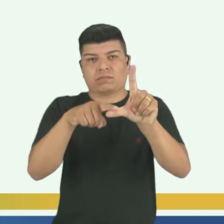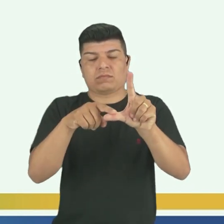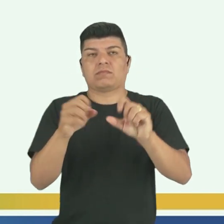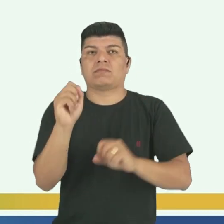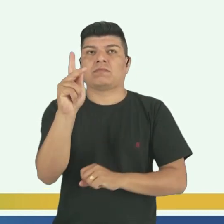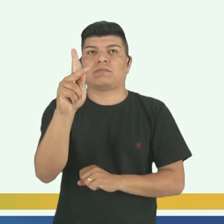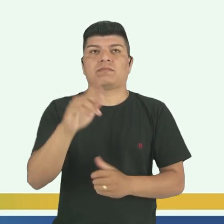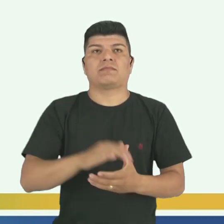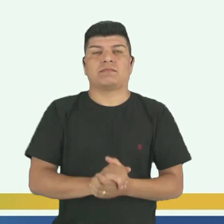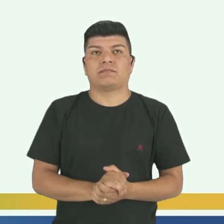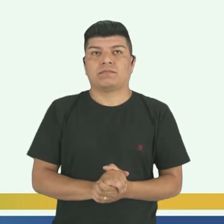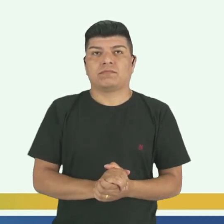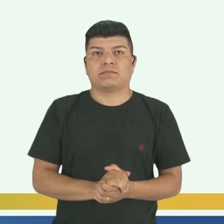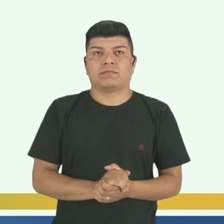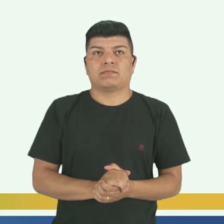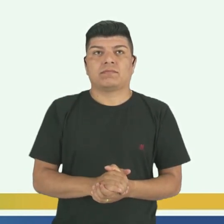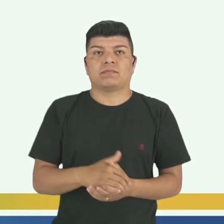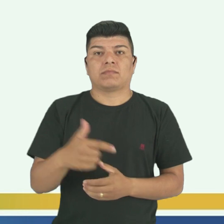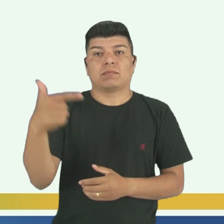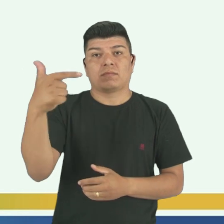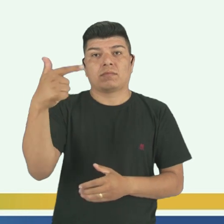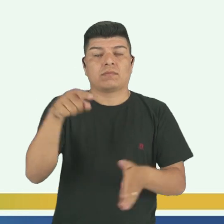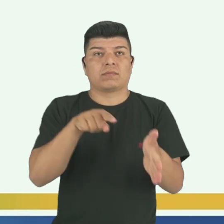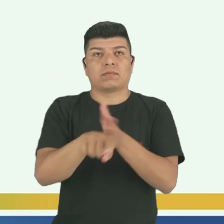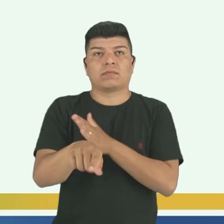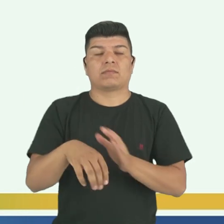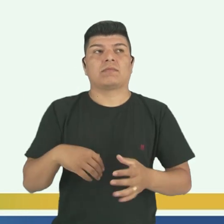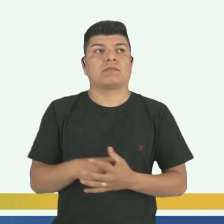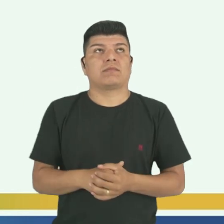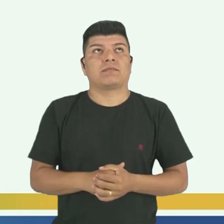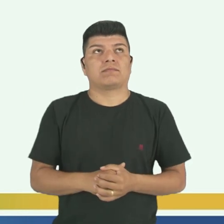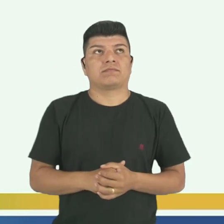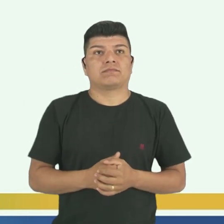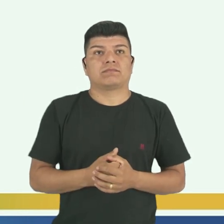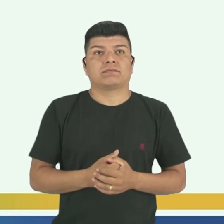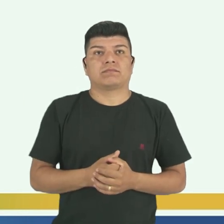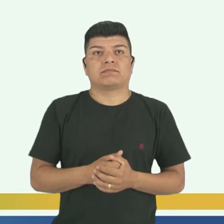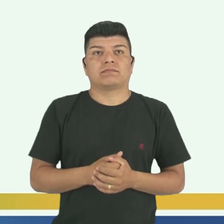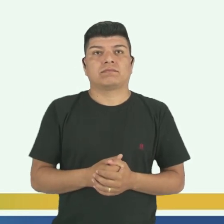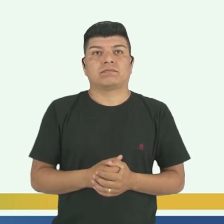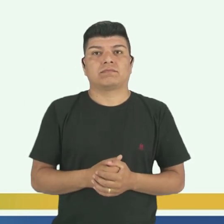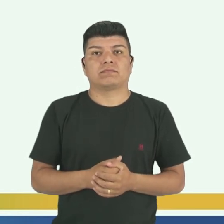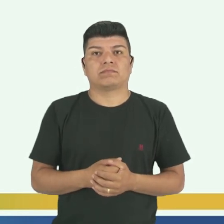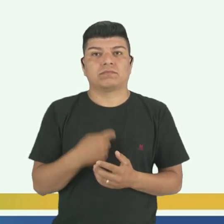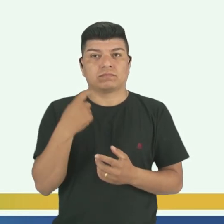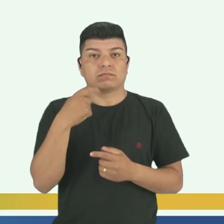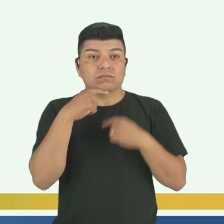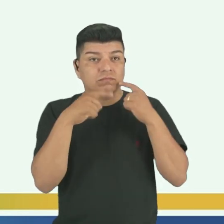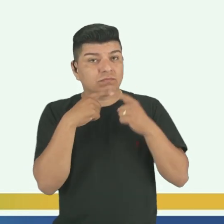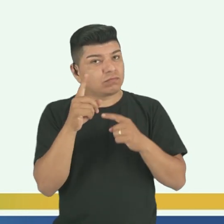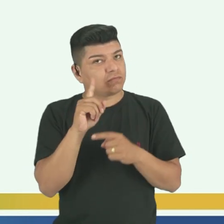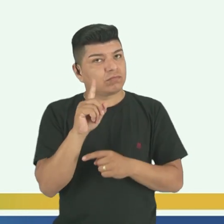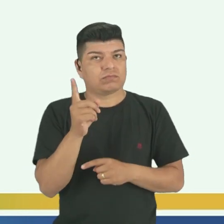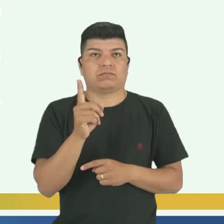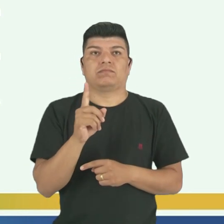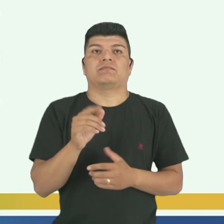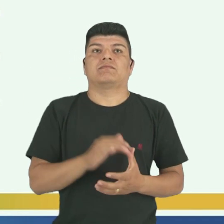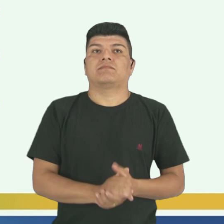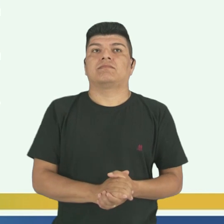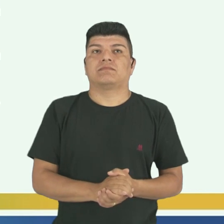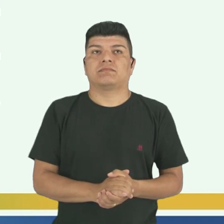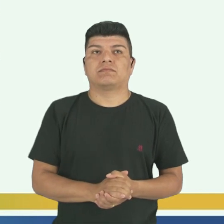Beleza, gente? Vamos pra próxima questão? Espero que não esteja ficando nenhuma dúvida, tá bom?